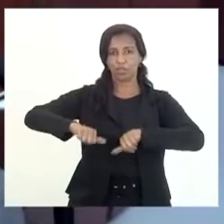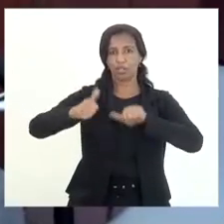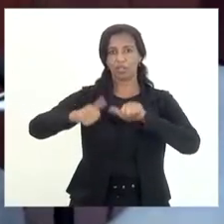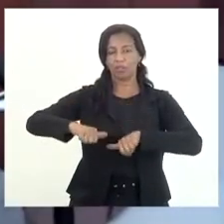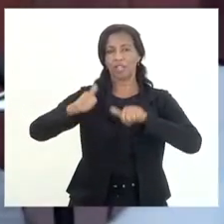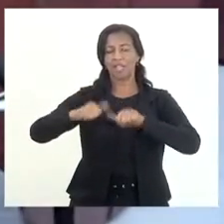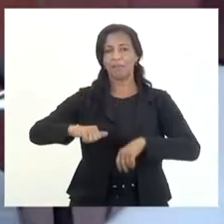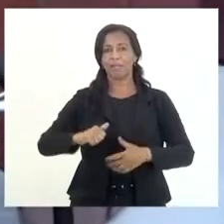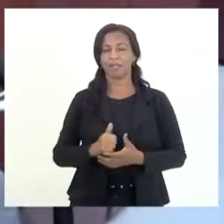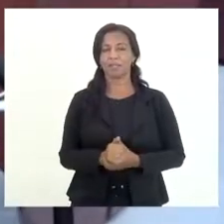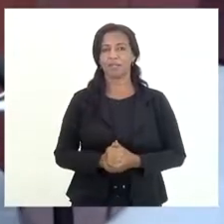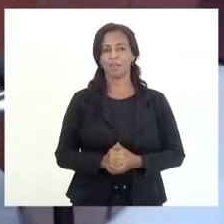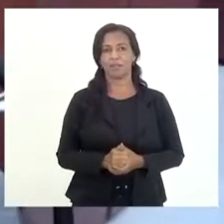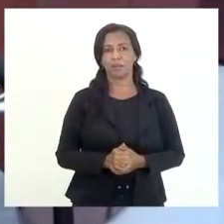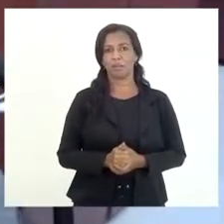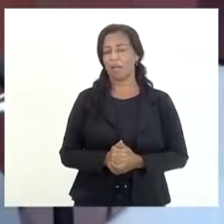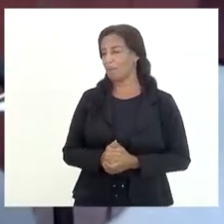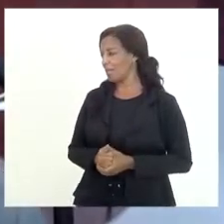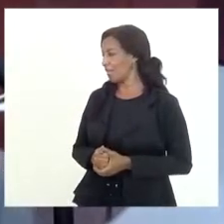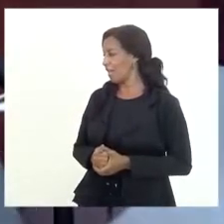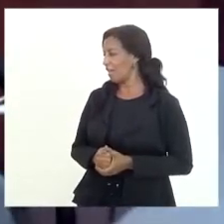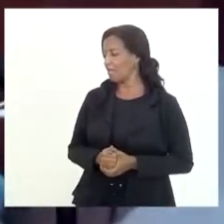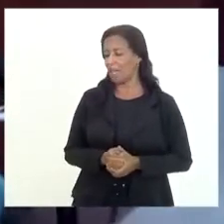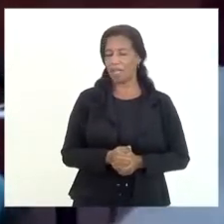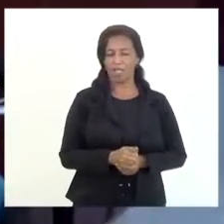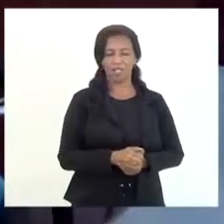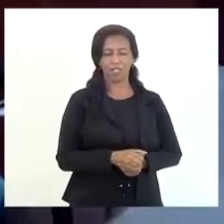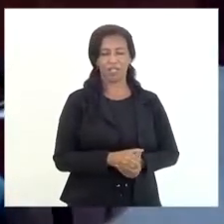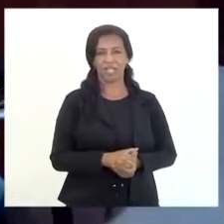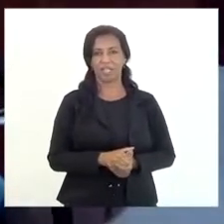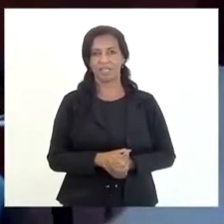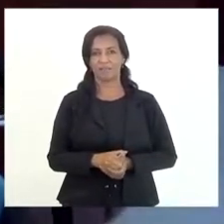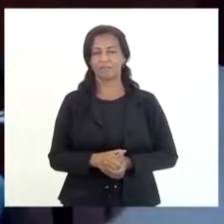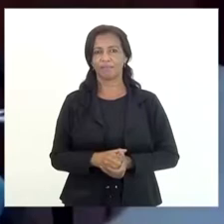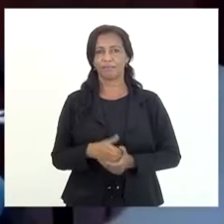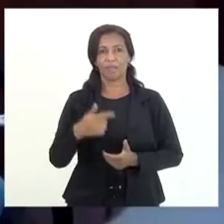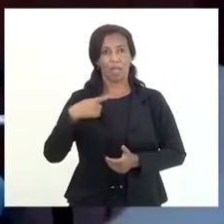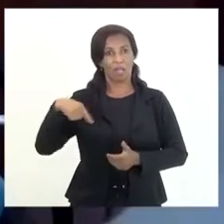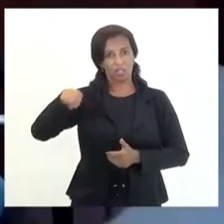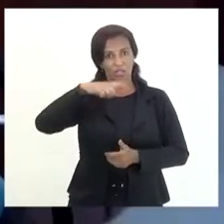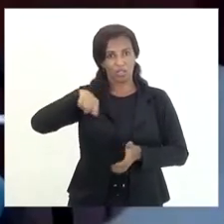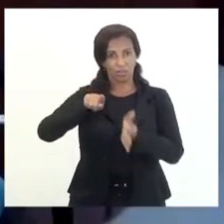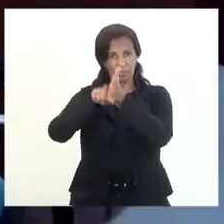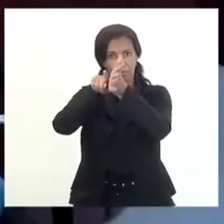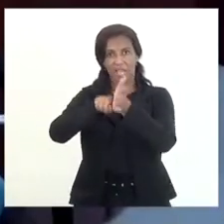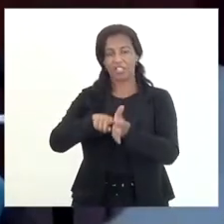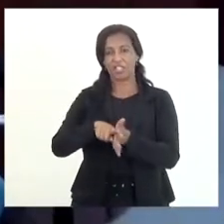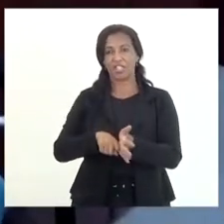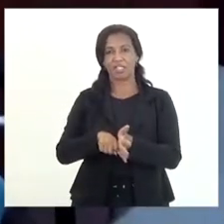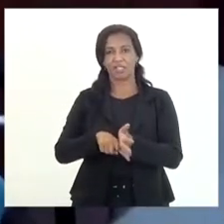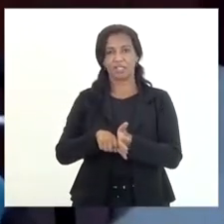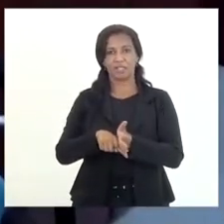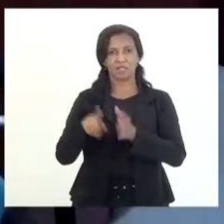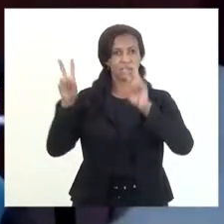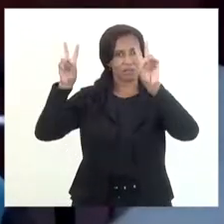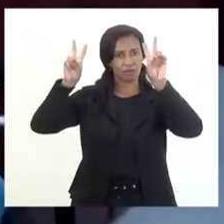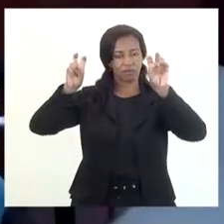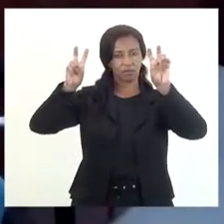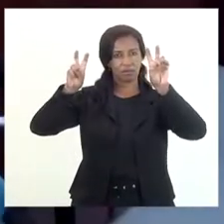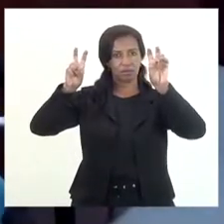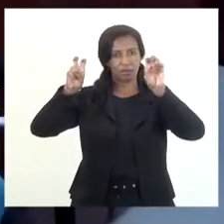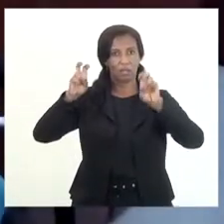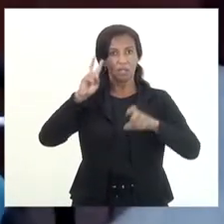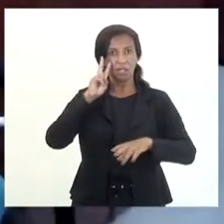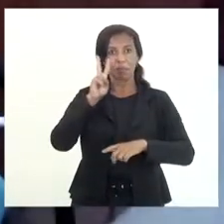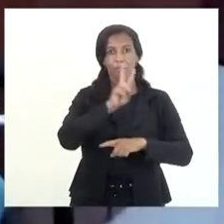eles fazem a gente pesquisando o tema e tentando aprofundar no tema a gente